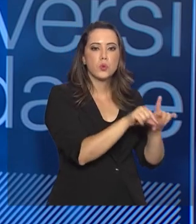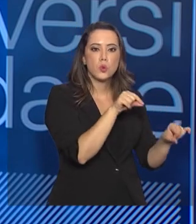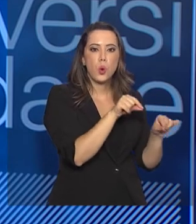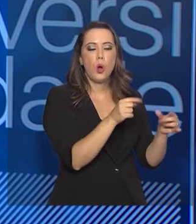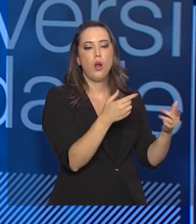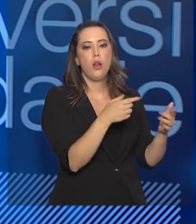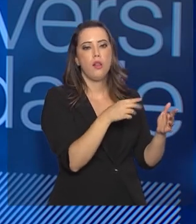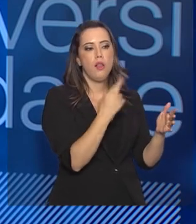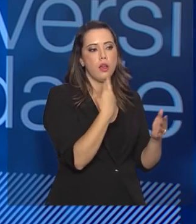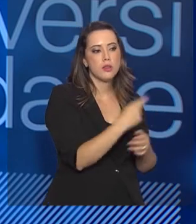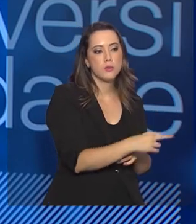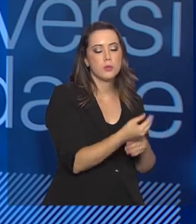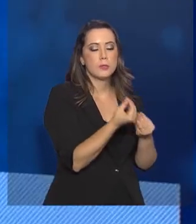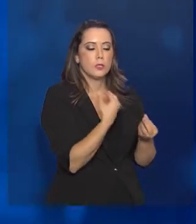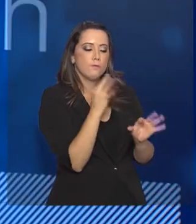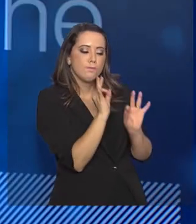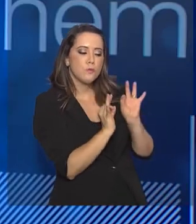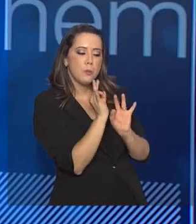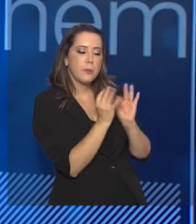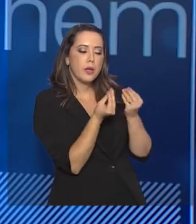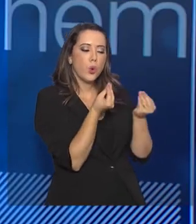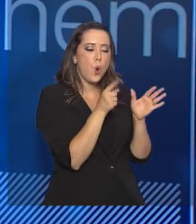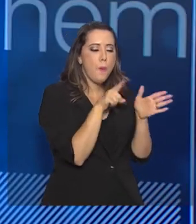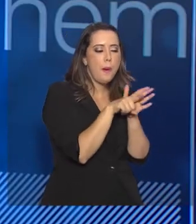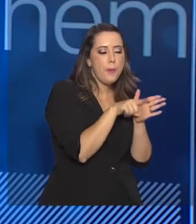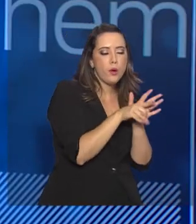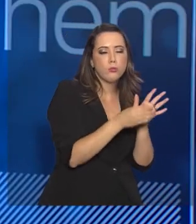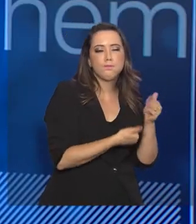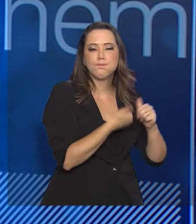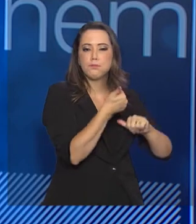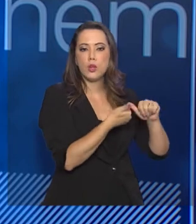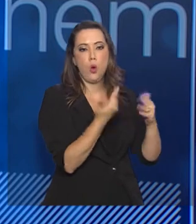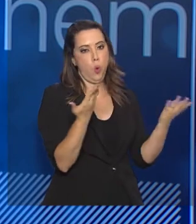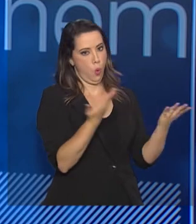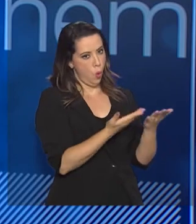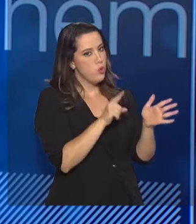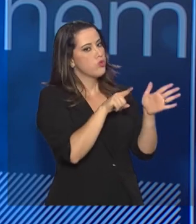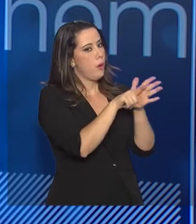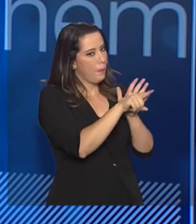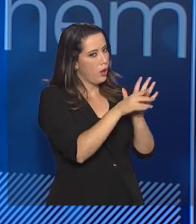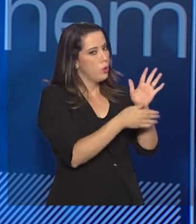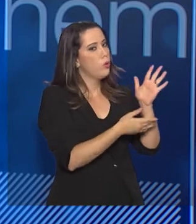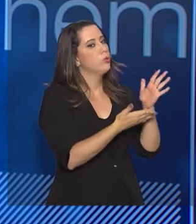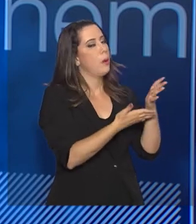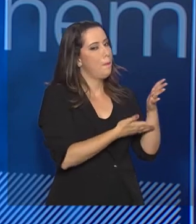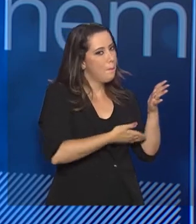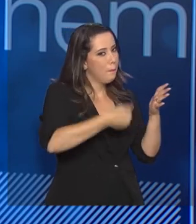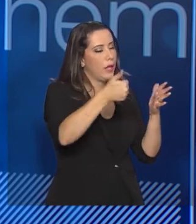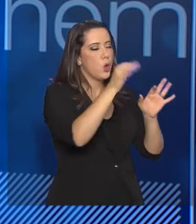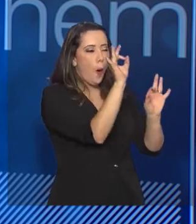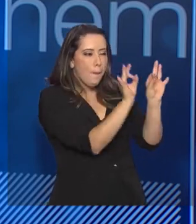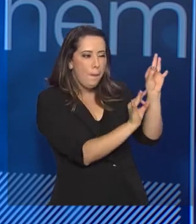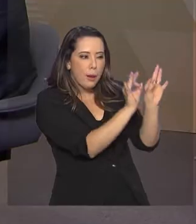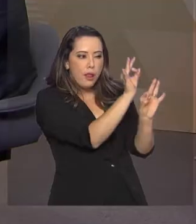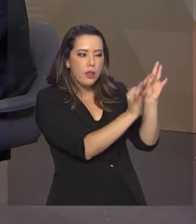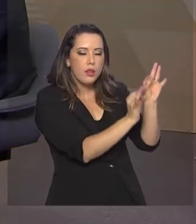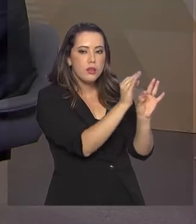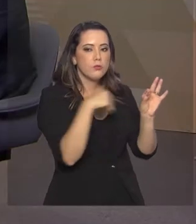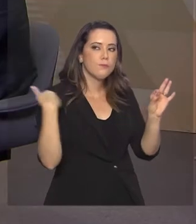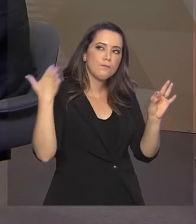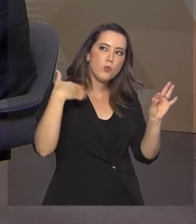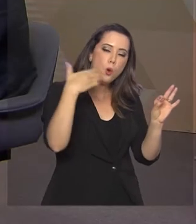evoluir na forma de fazer a questão. Então, a questão hoje, ela é muito mais elaborada do que era desde